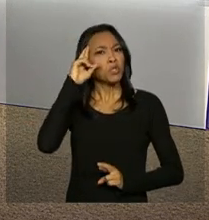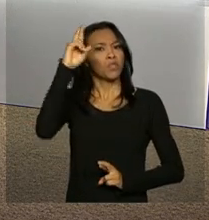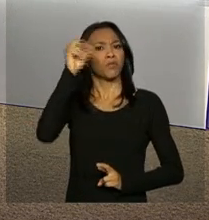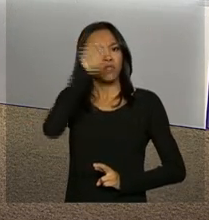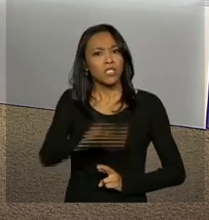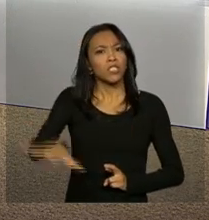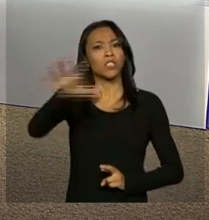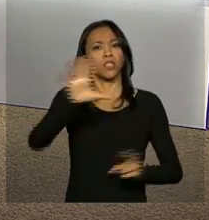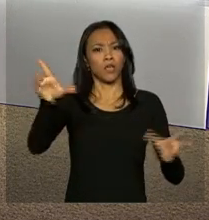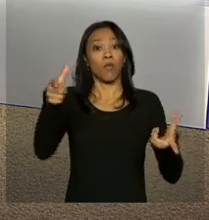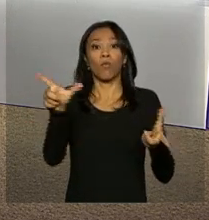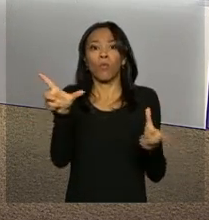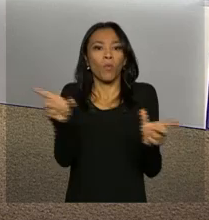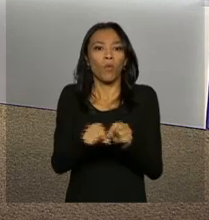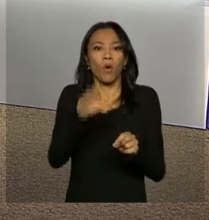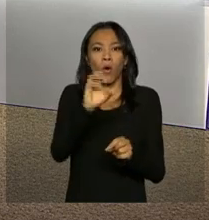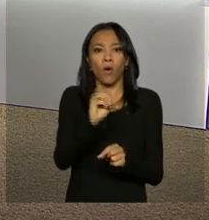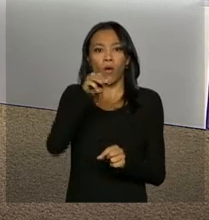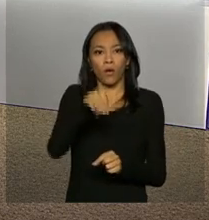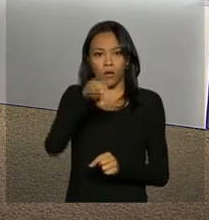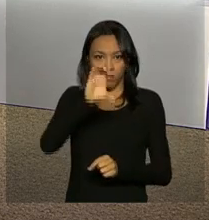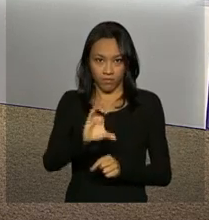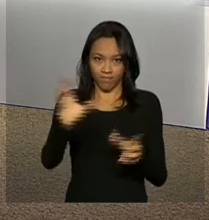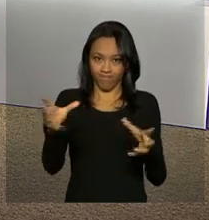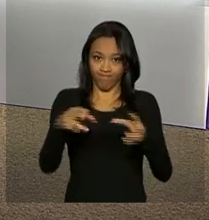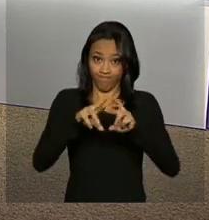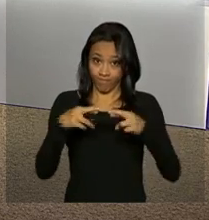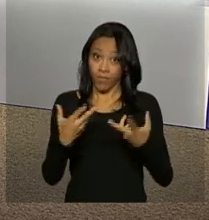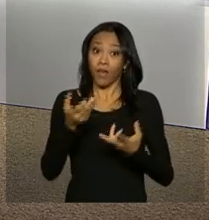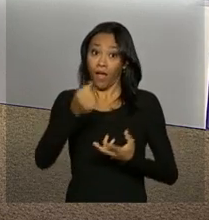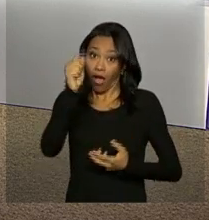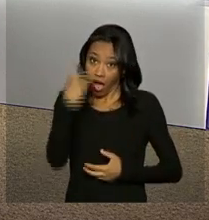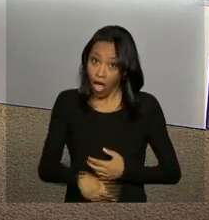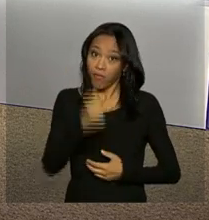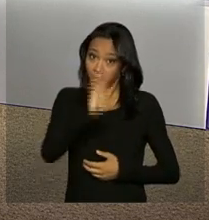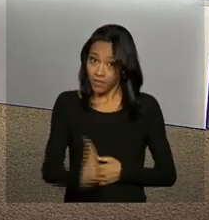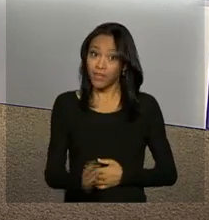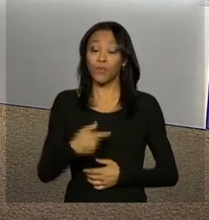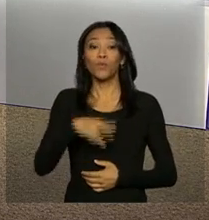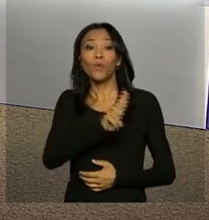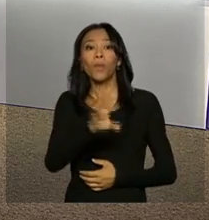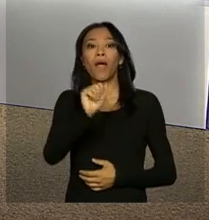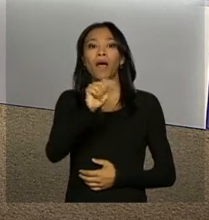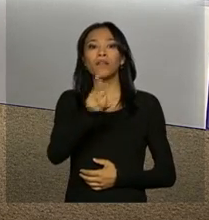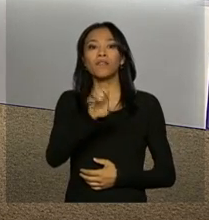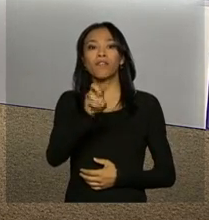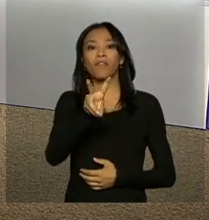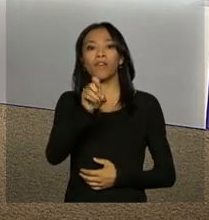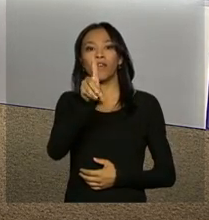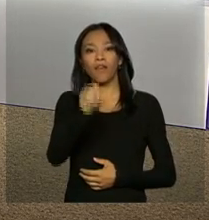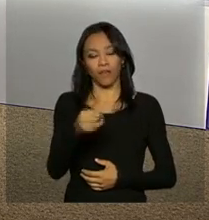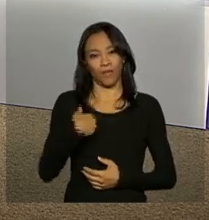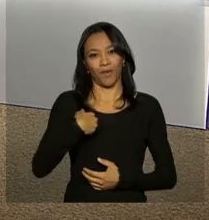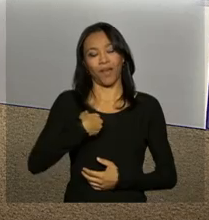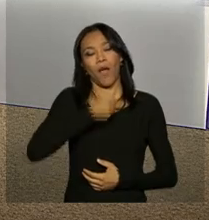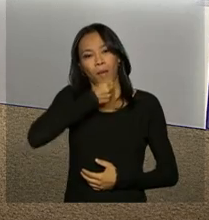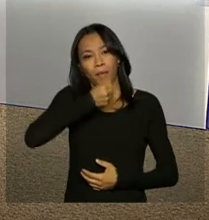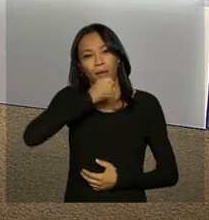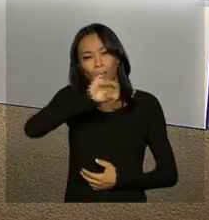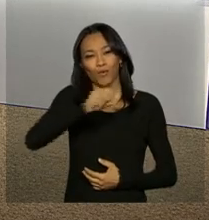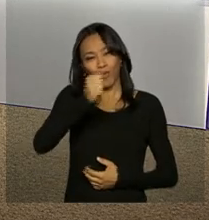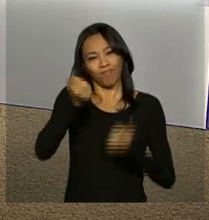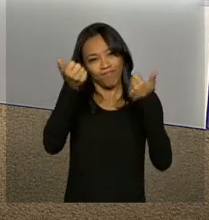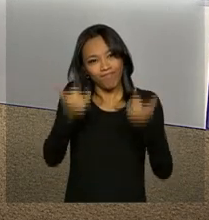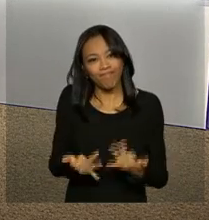diretor-geral da Organização Mundial do Comércio, o brasileiro Roberto Azevedo. O repórter João Pedro Neto, ao vivo, tem os